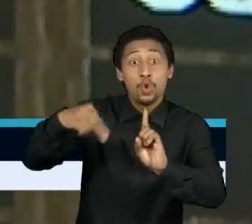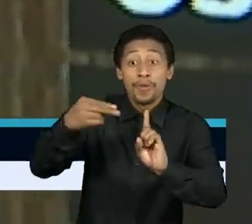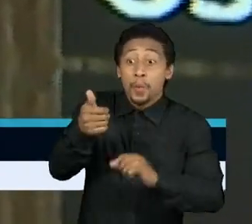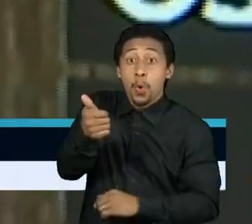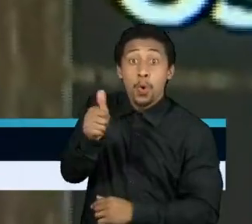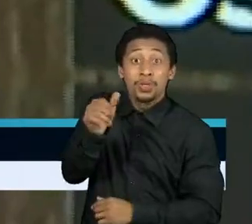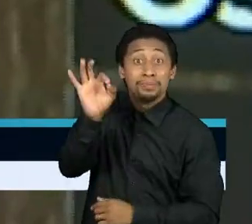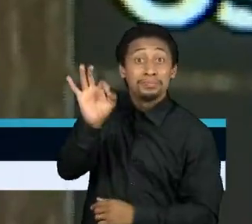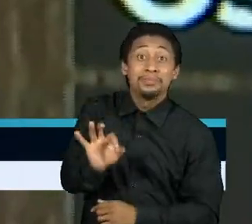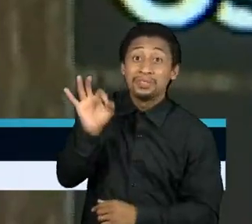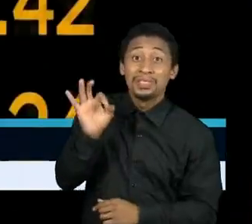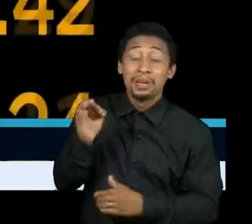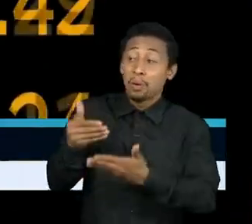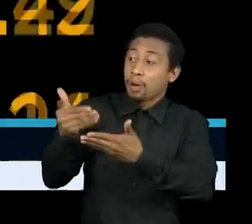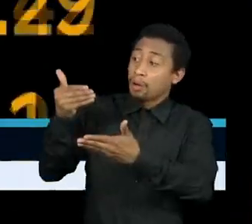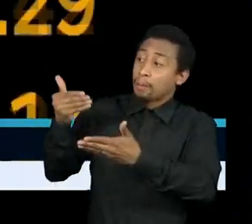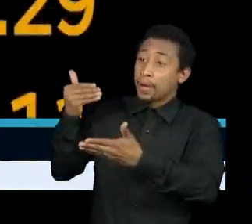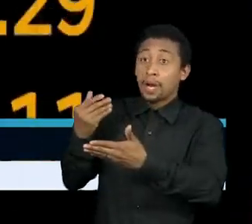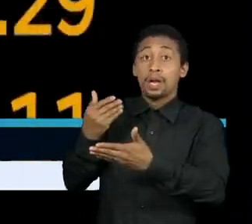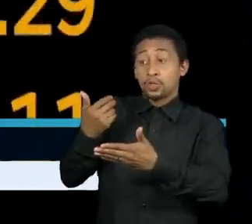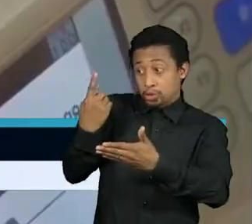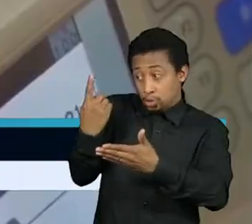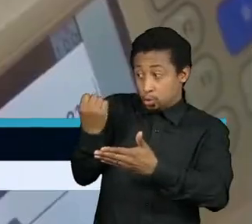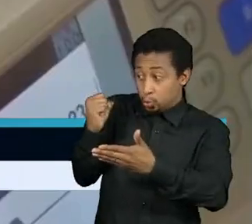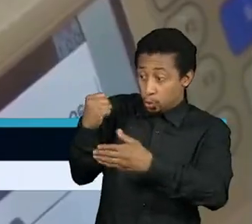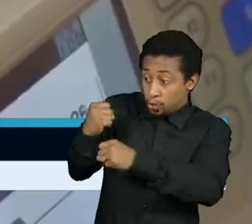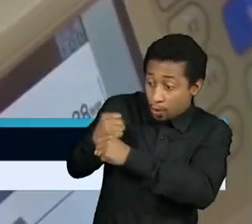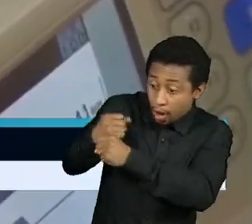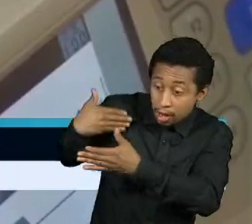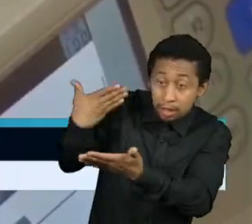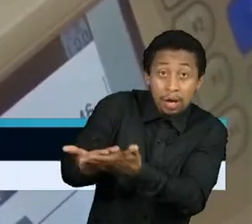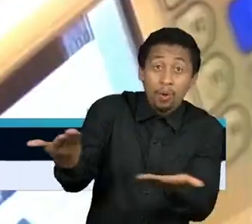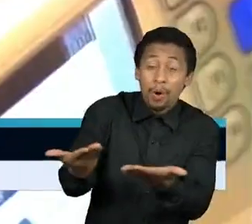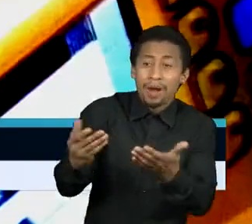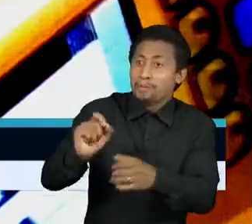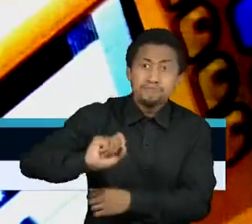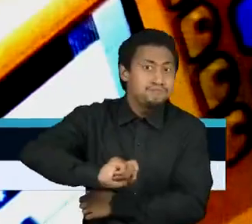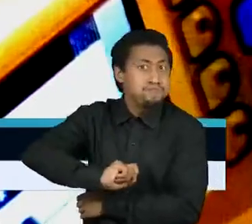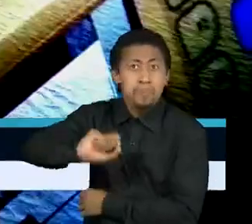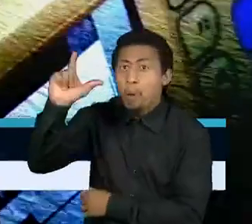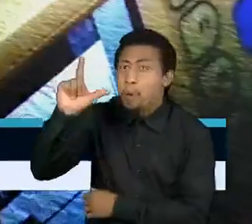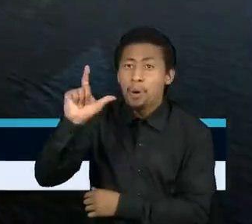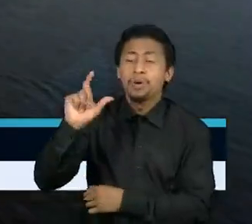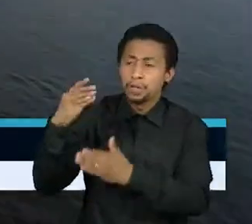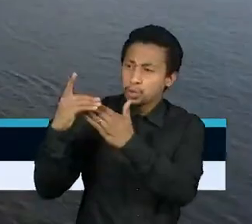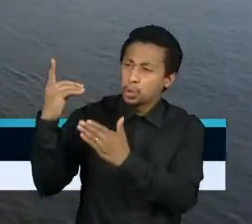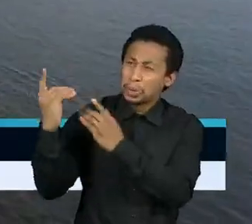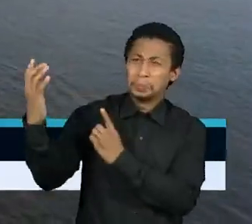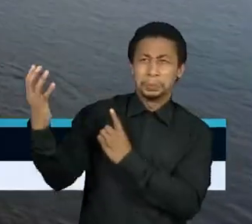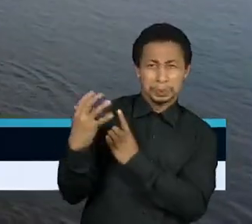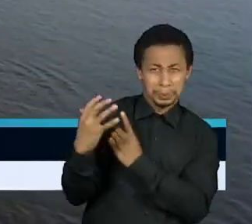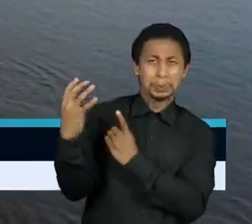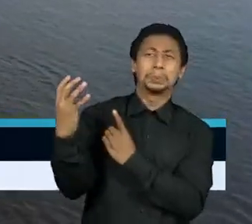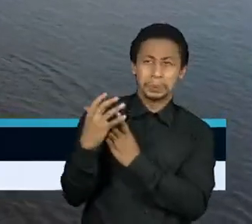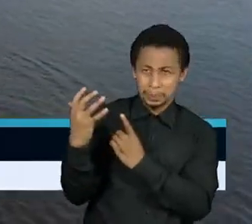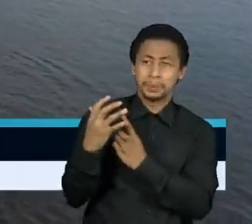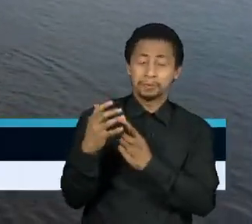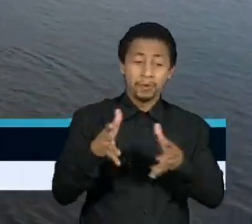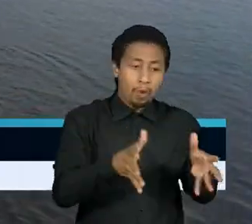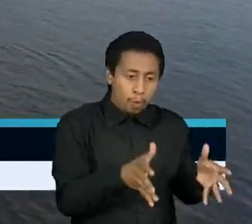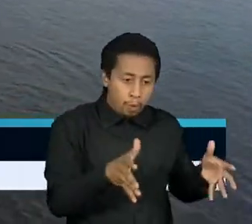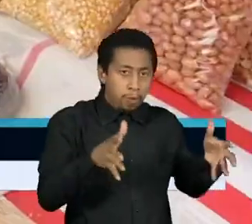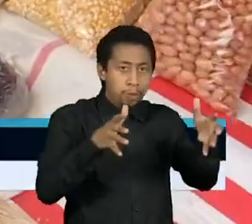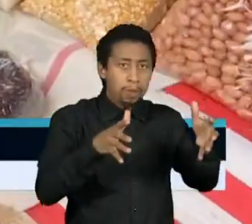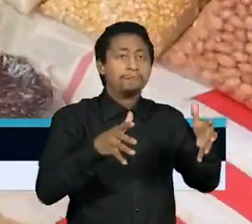mais alta em 18 anos. O índice foi anabolizado pela alta do dólar, do barril do petróleo,